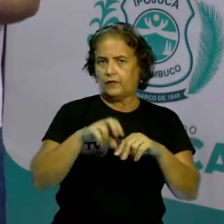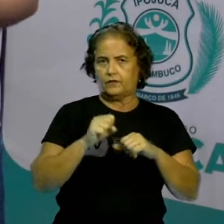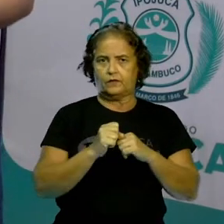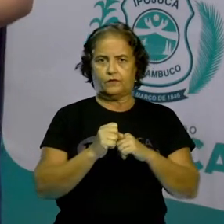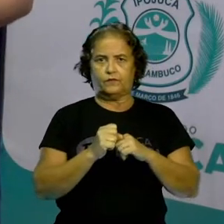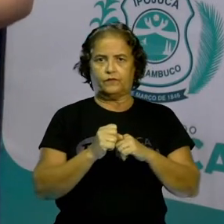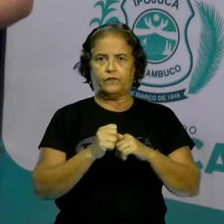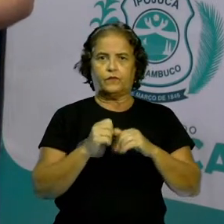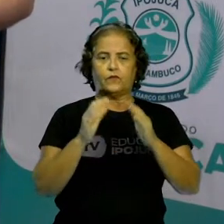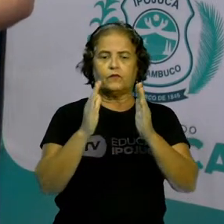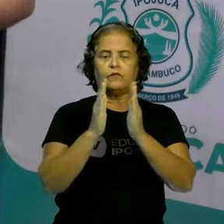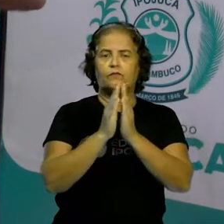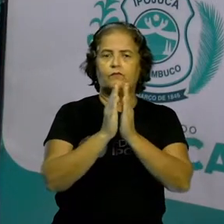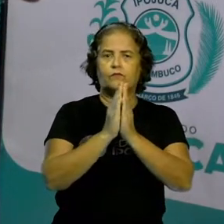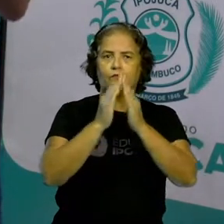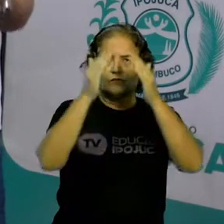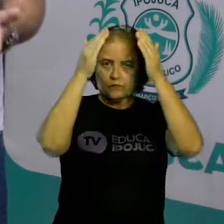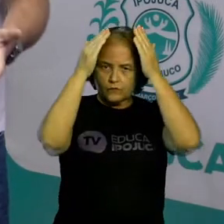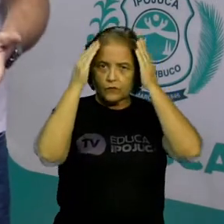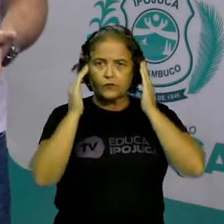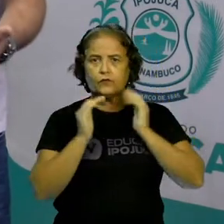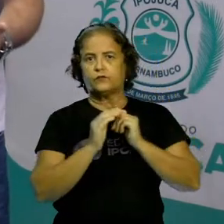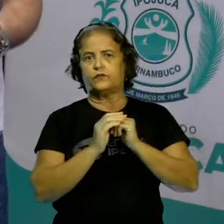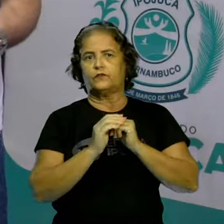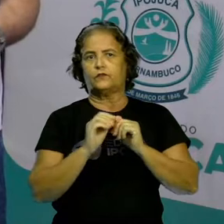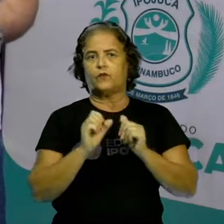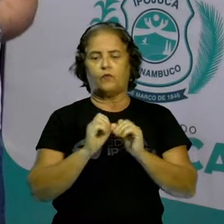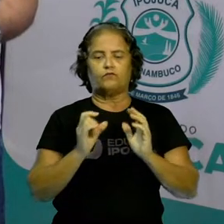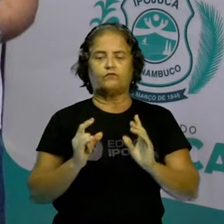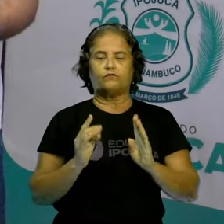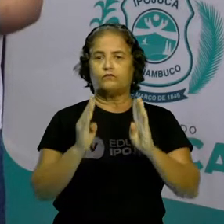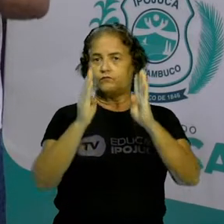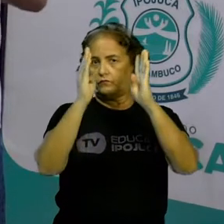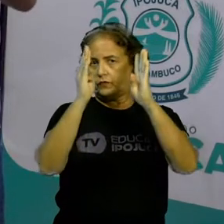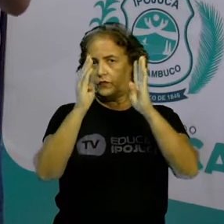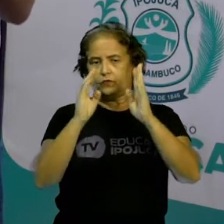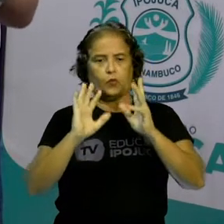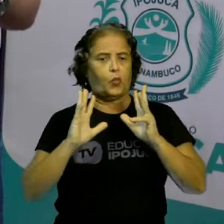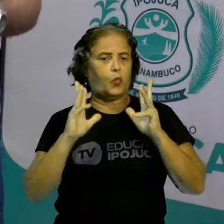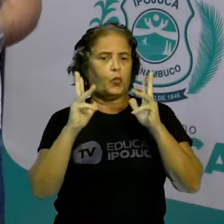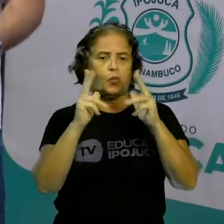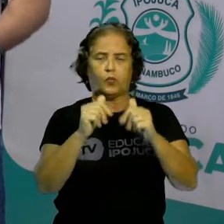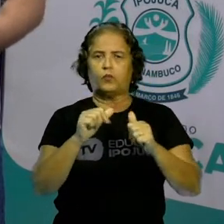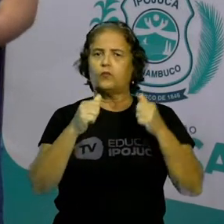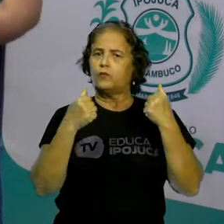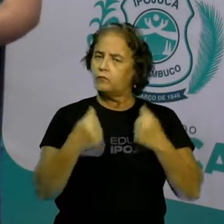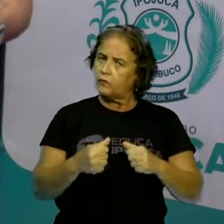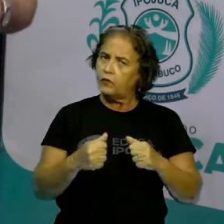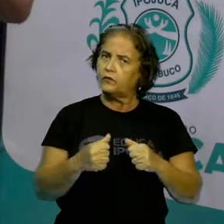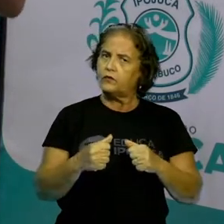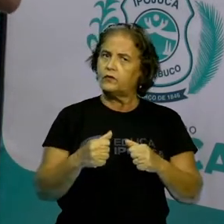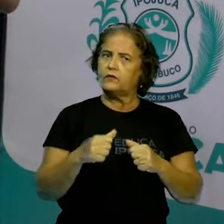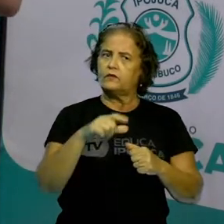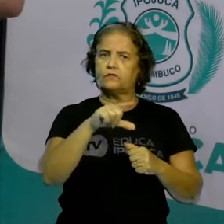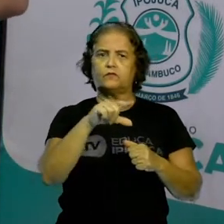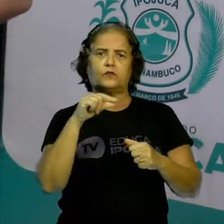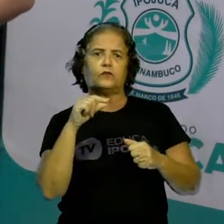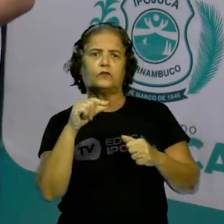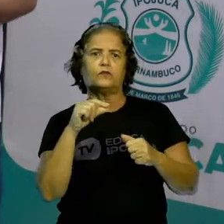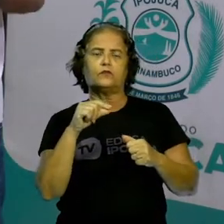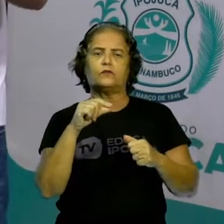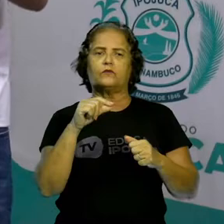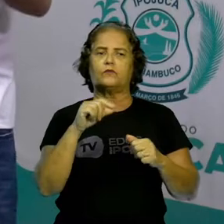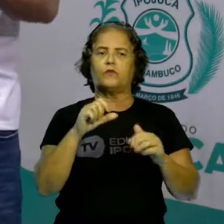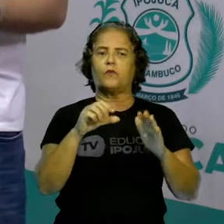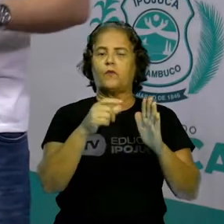prédio. Pode ser considerado como patrimônio daquela sociedade. E também coisas imateriais,